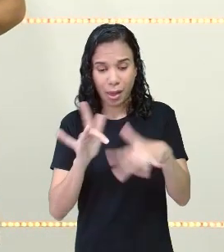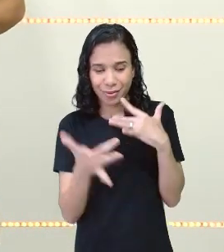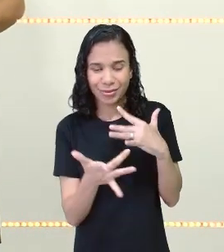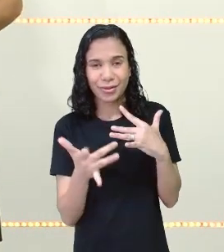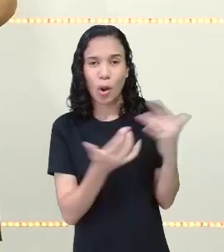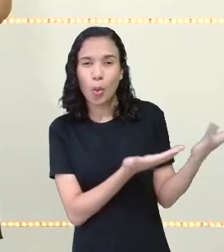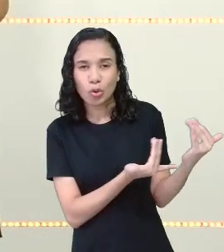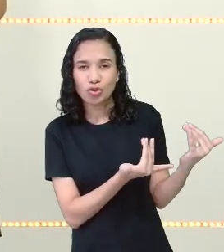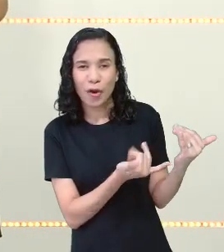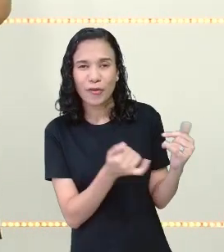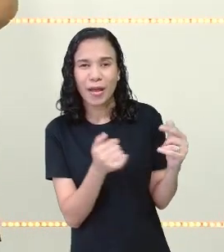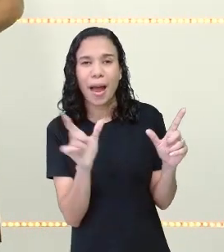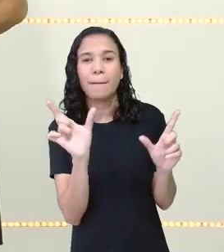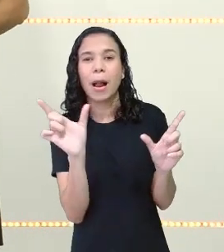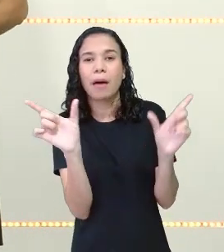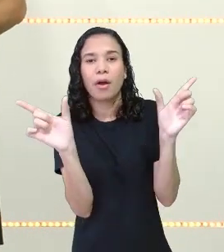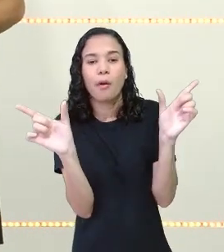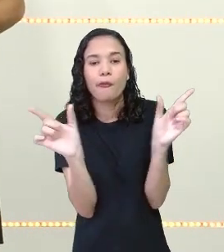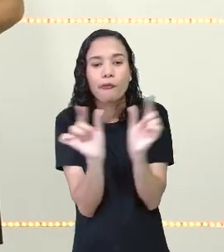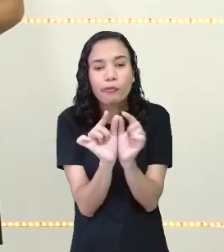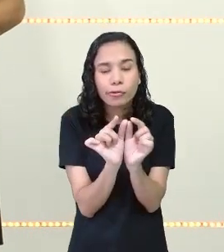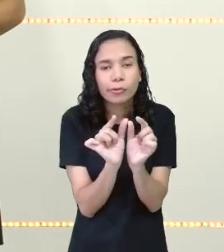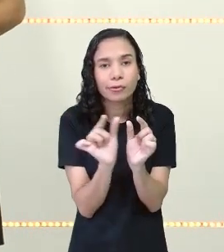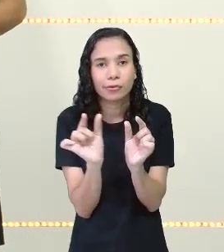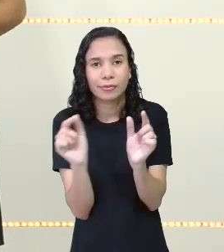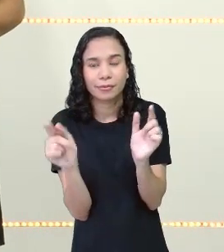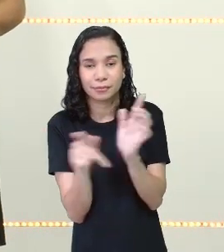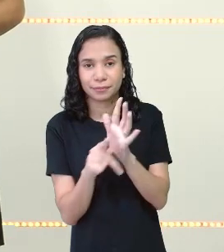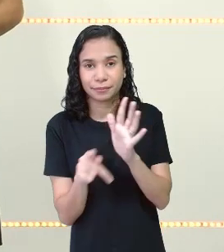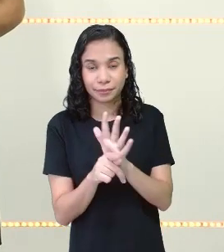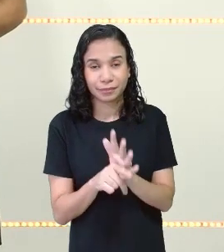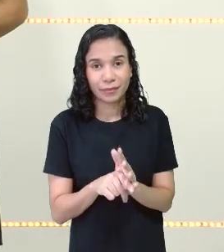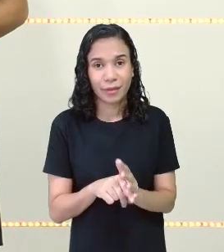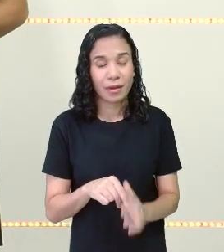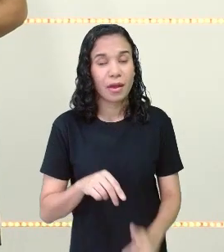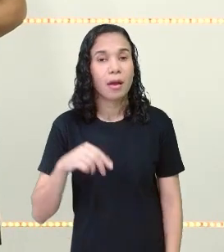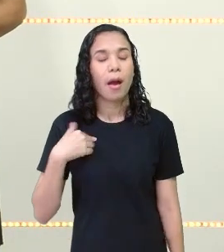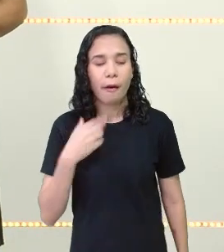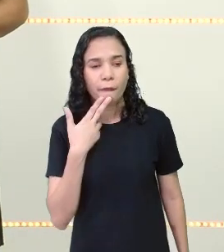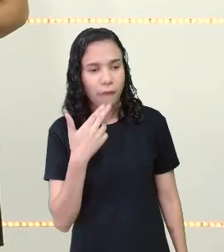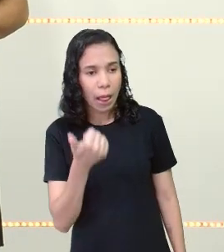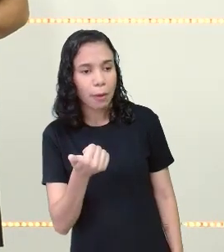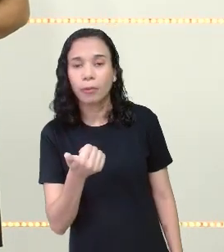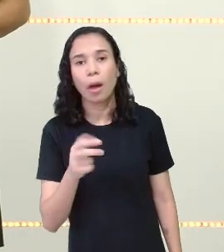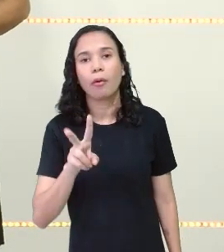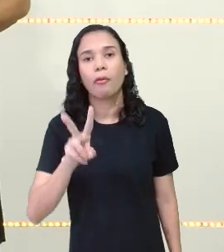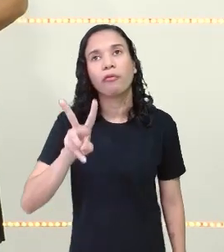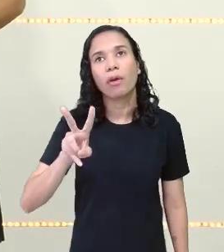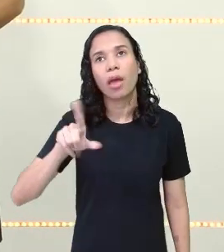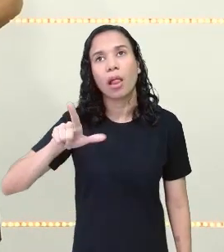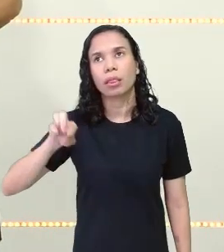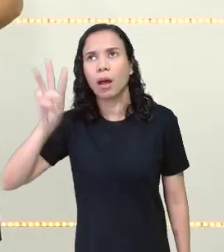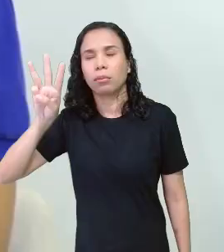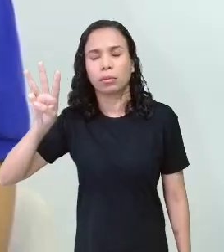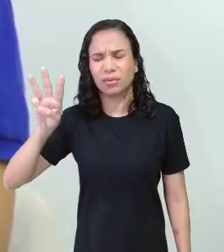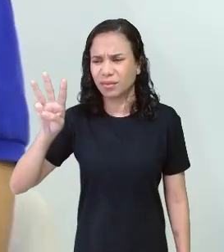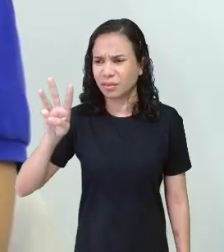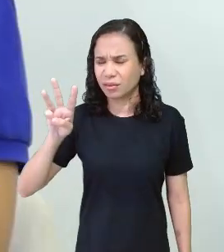os jovens fazem muito isso, não é, professora Kátia? Ao invés de colocar valeu, bota o quê? V-L-W.